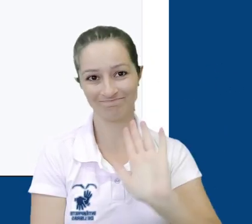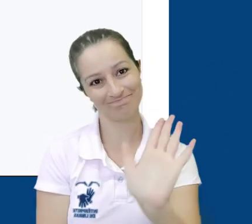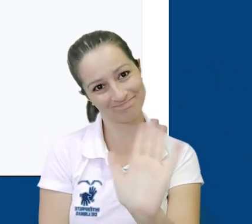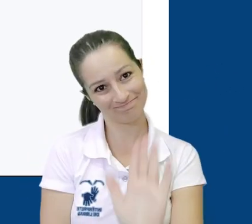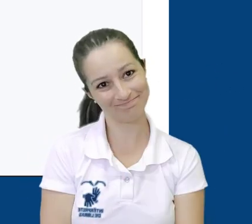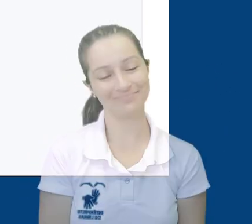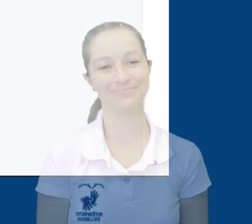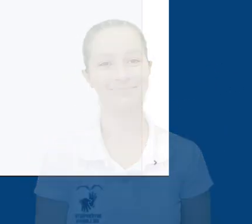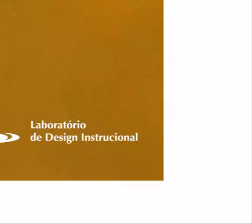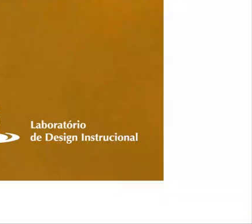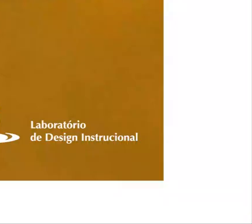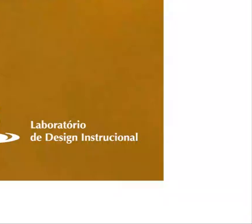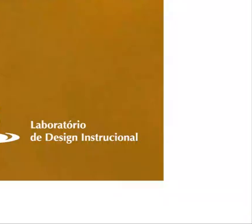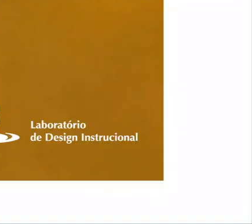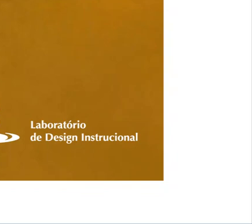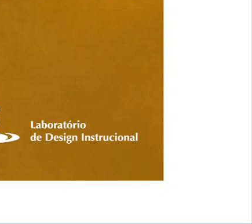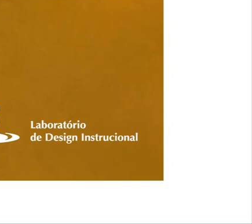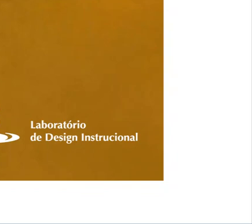Até o próximo vídeo.